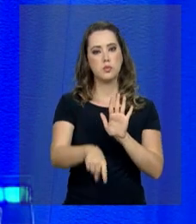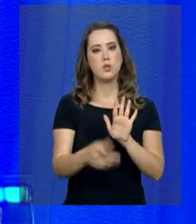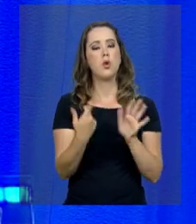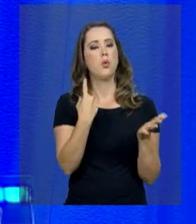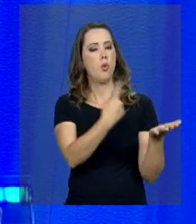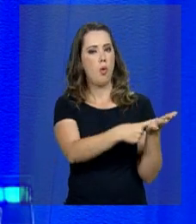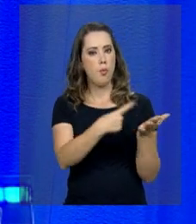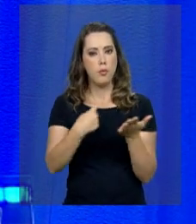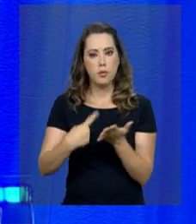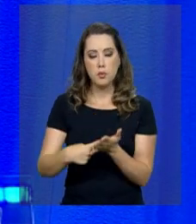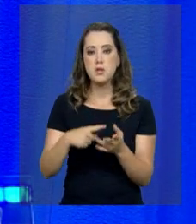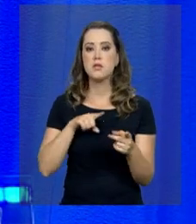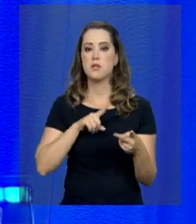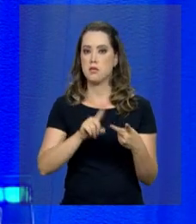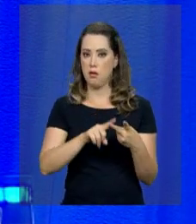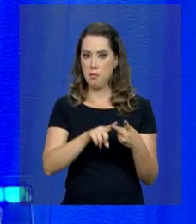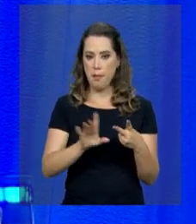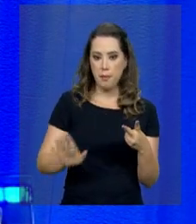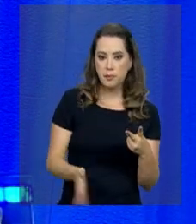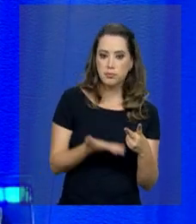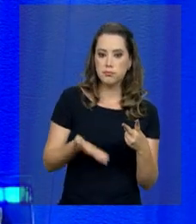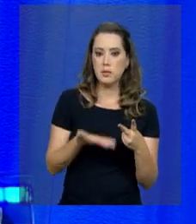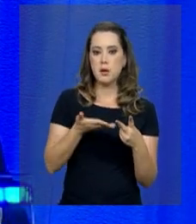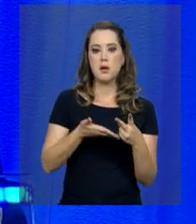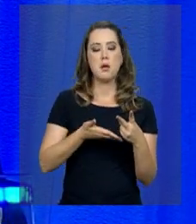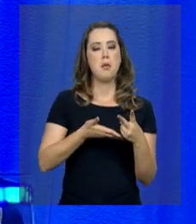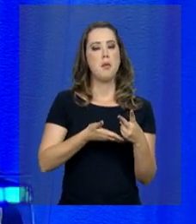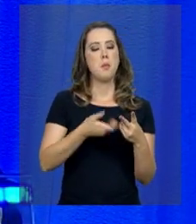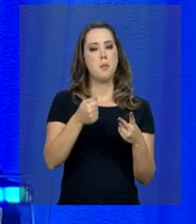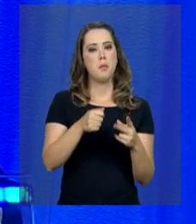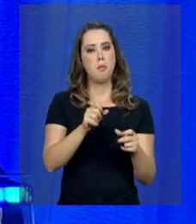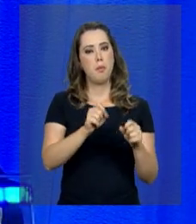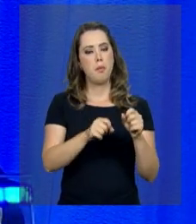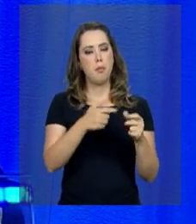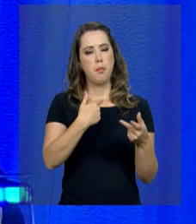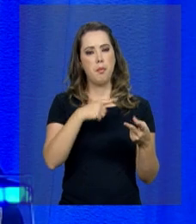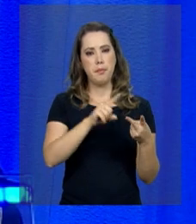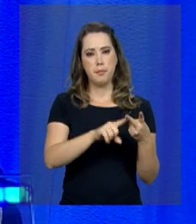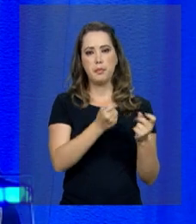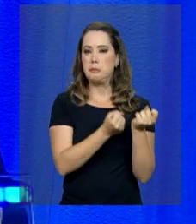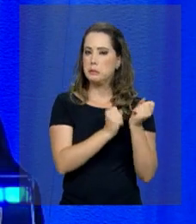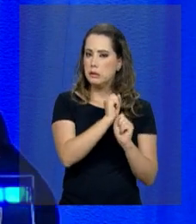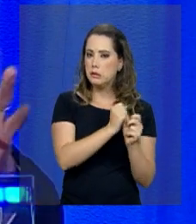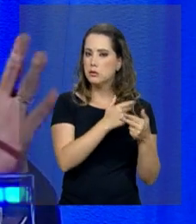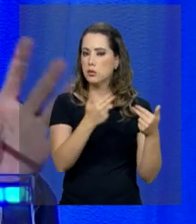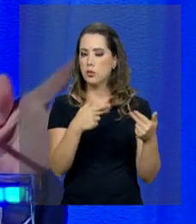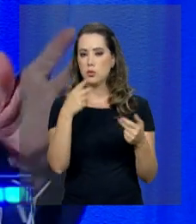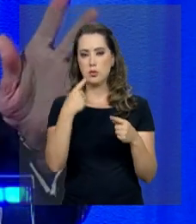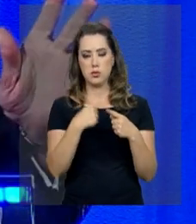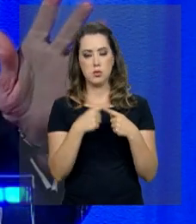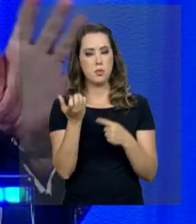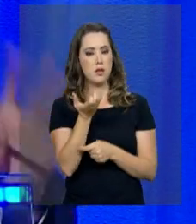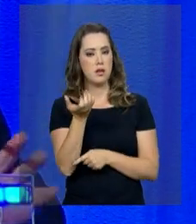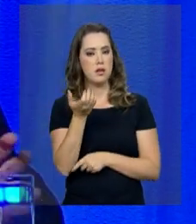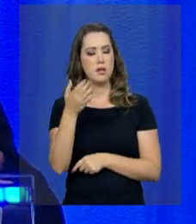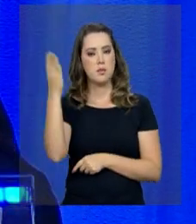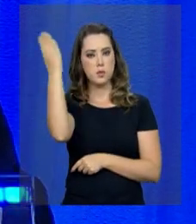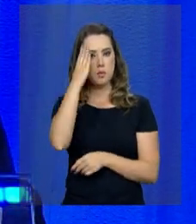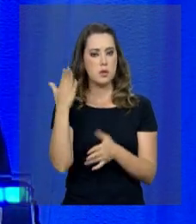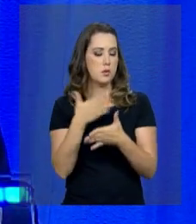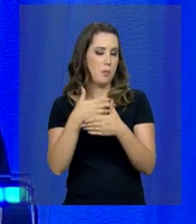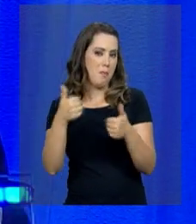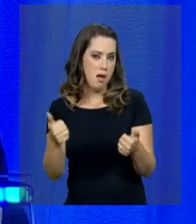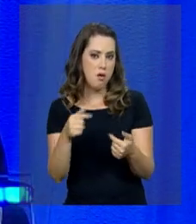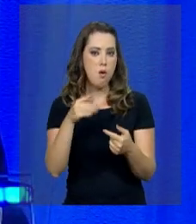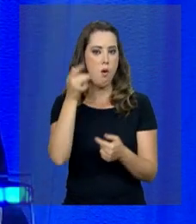agenda para a produtividade. Nós queremos, na verdade, um Brasil onde seja mais fácil fazer negócios,